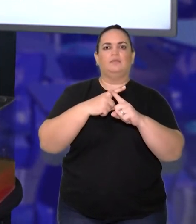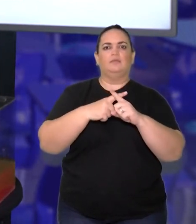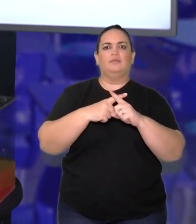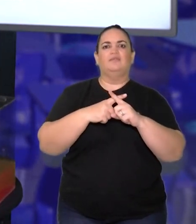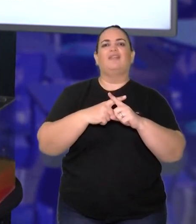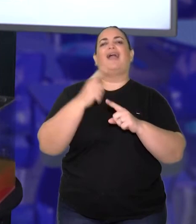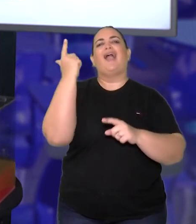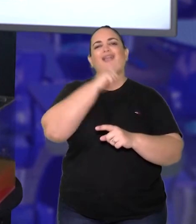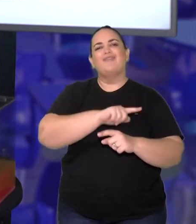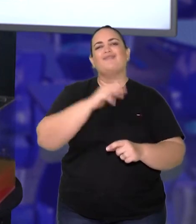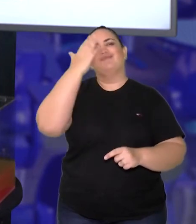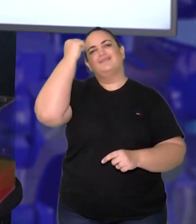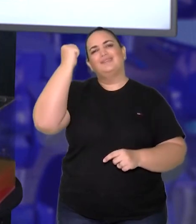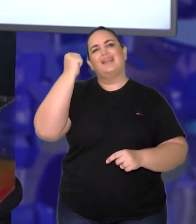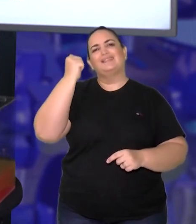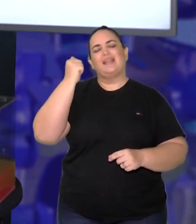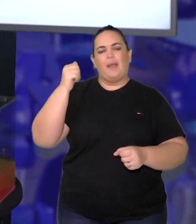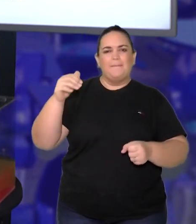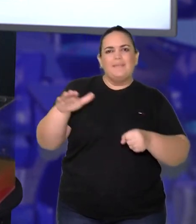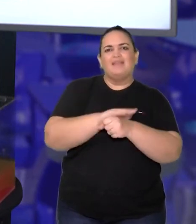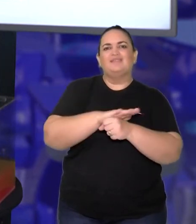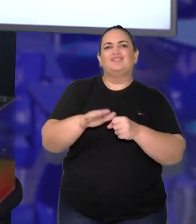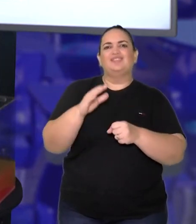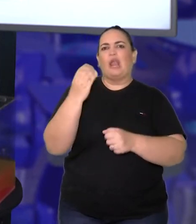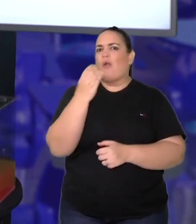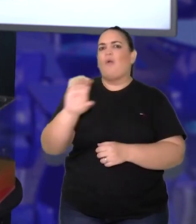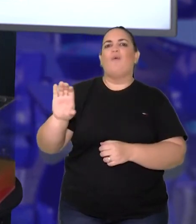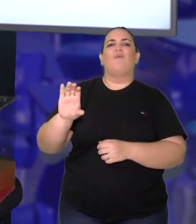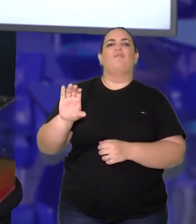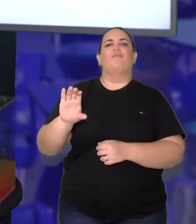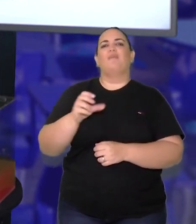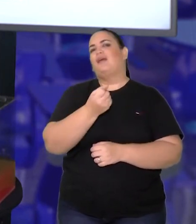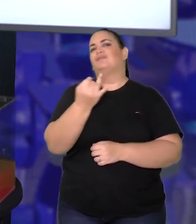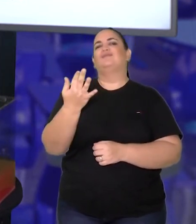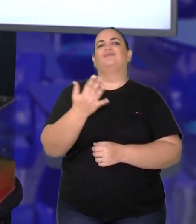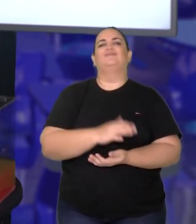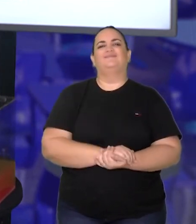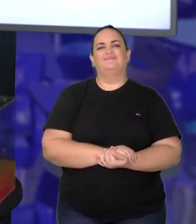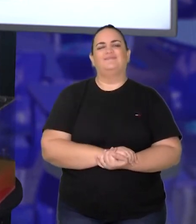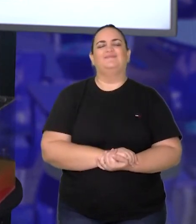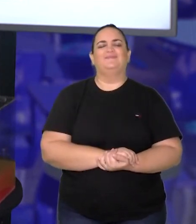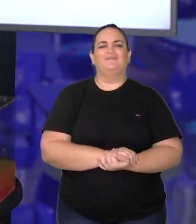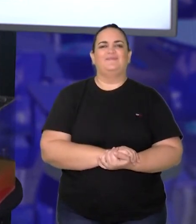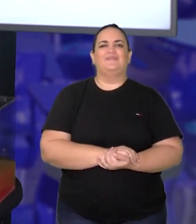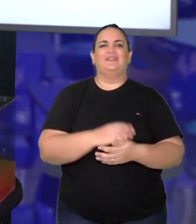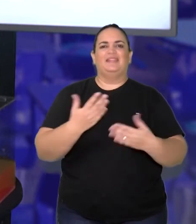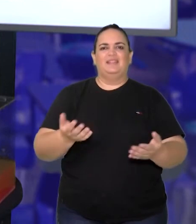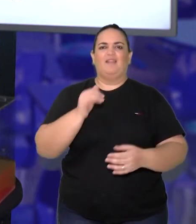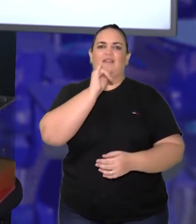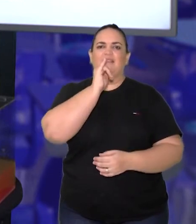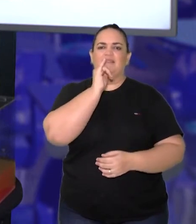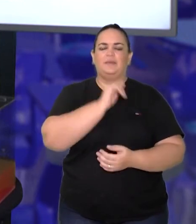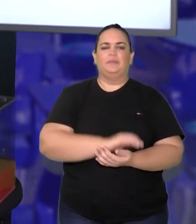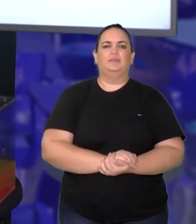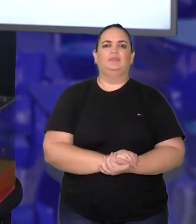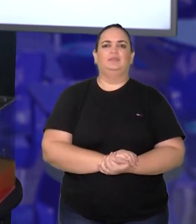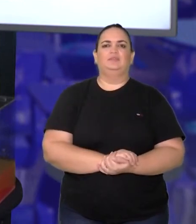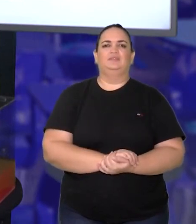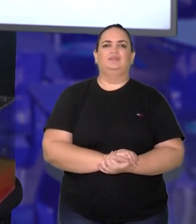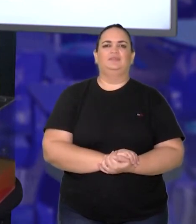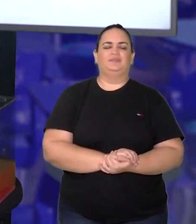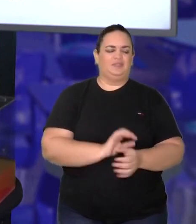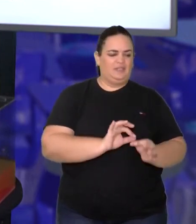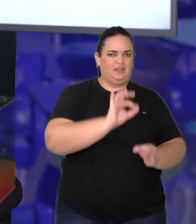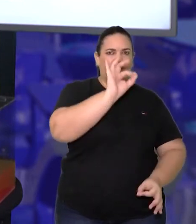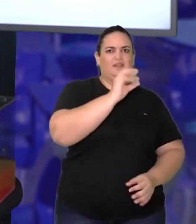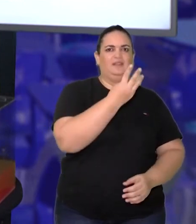acha o total de cubinhos para preencher esse recipiente. Então, teremos a seguinte situação. Multiplicando a